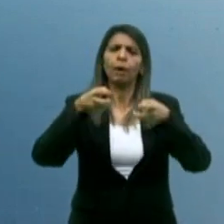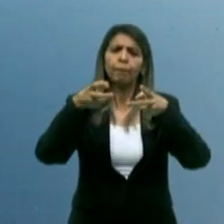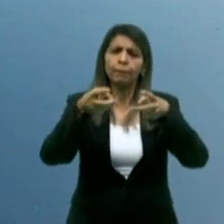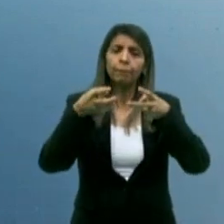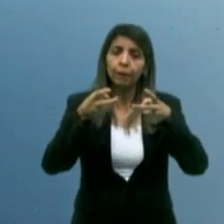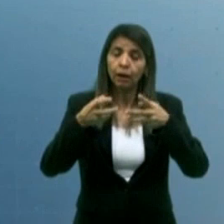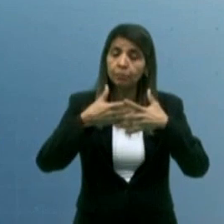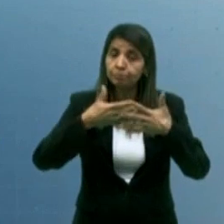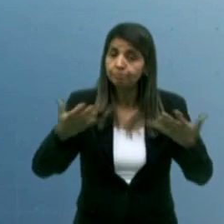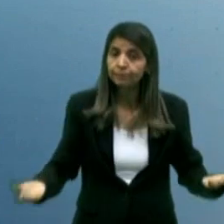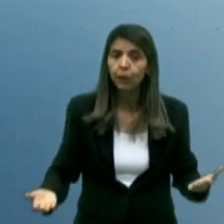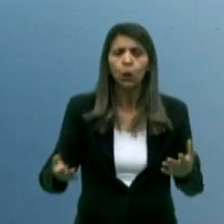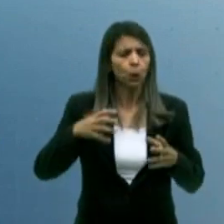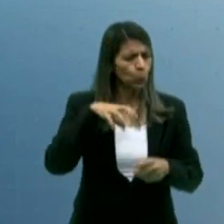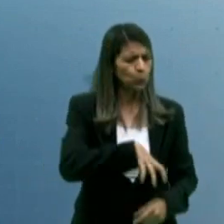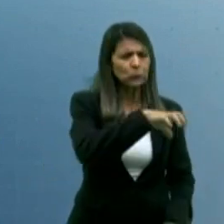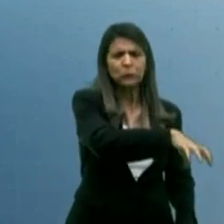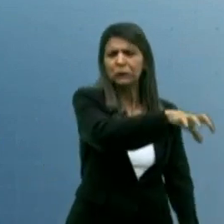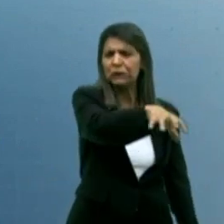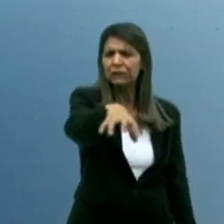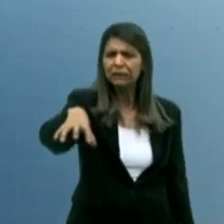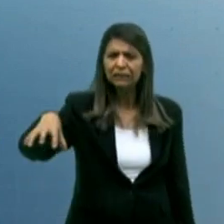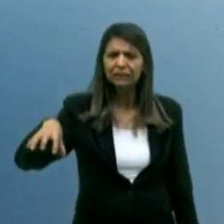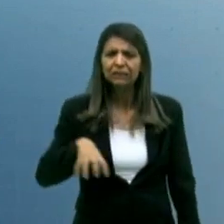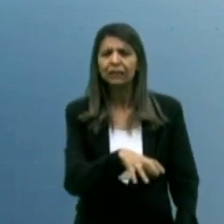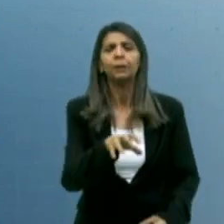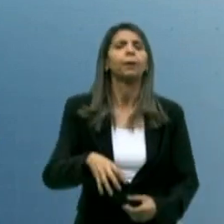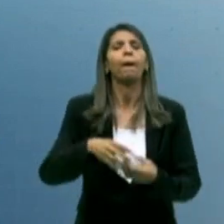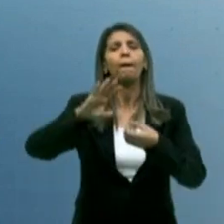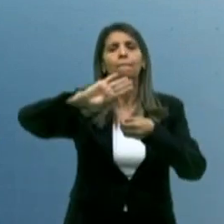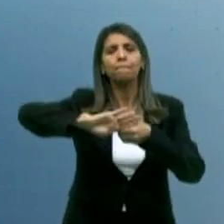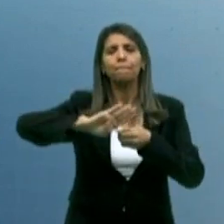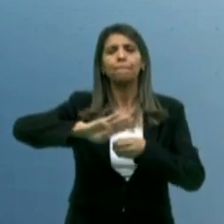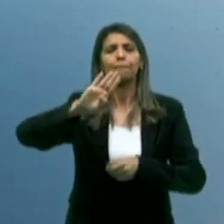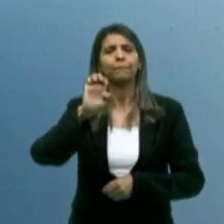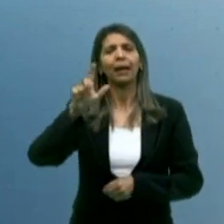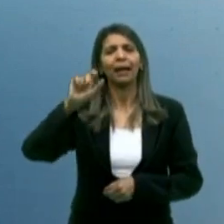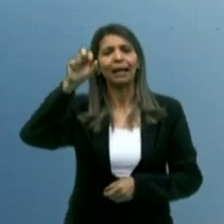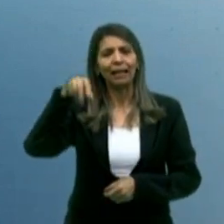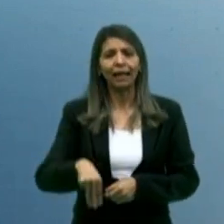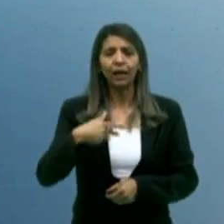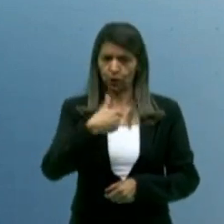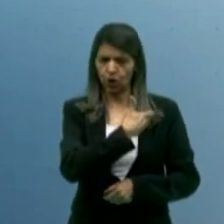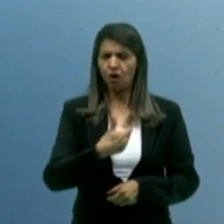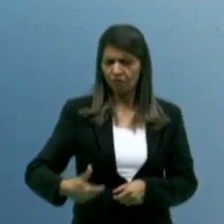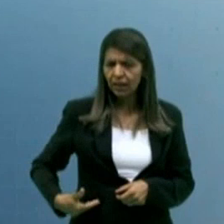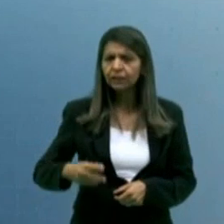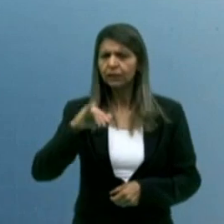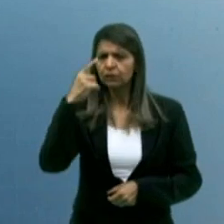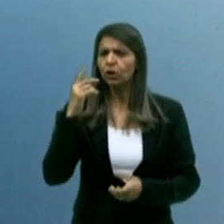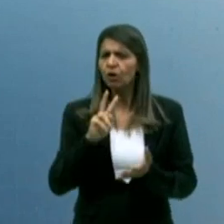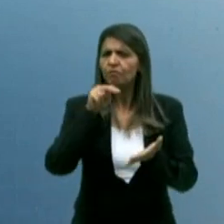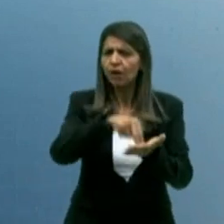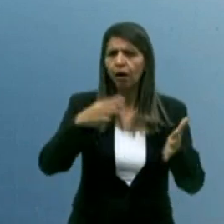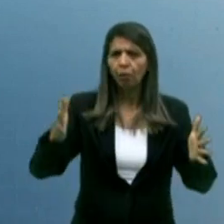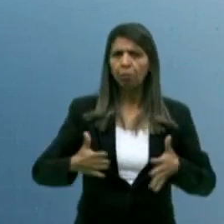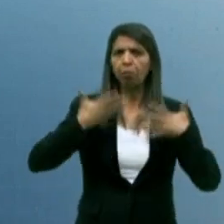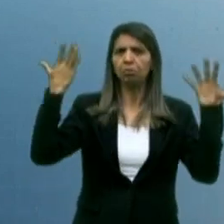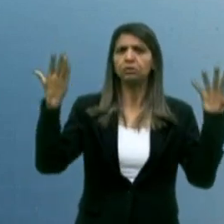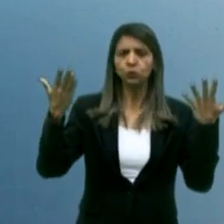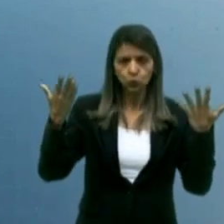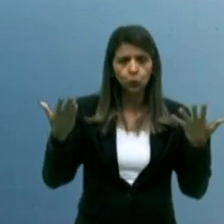complexo de adutoras no Brejo que permite... Belém, que eu estive ontem, e que o governador vai estar sábado lá e ele vai, inclusive, ter uma surpresa da